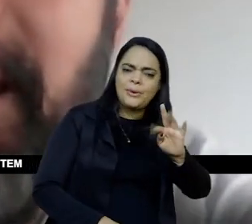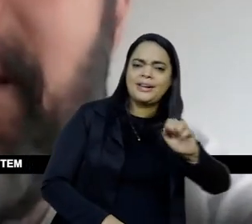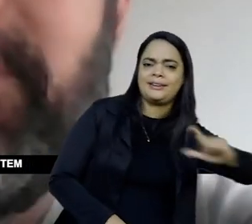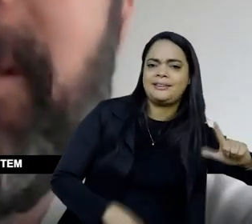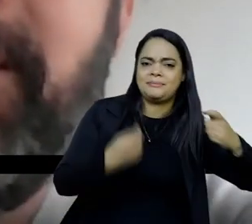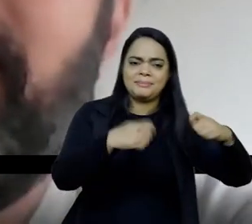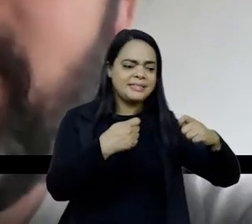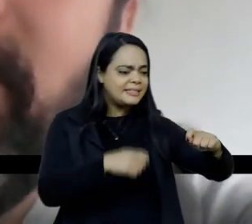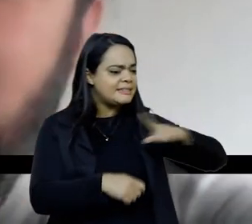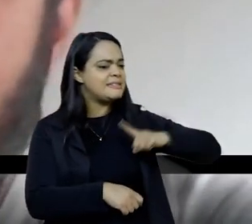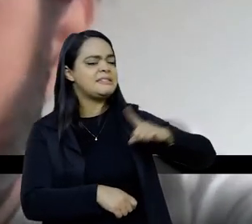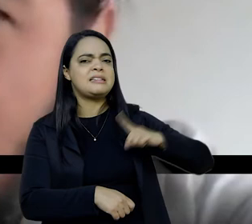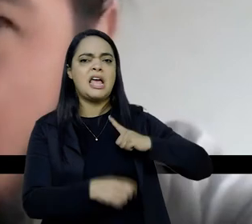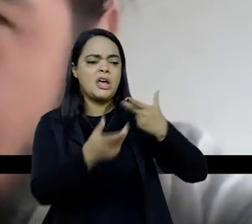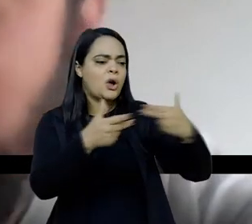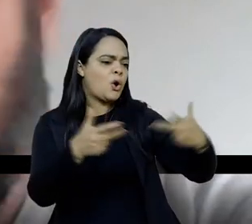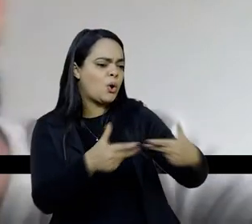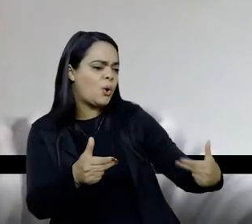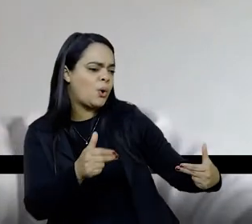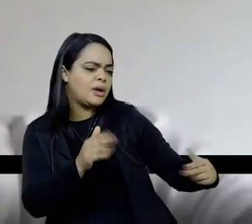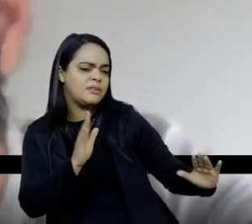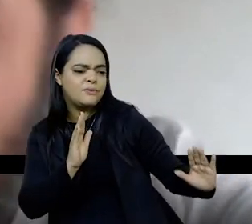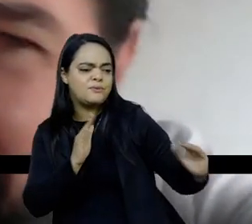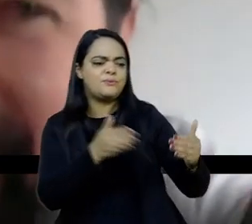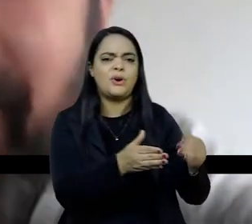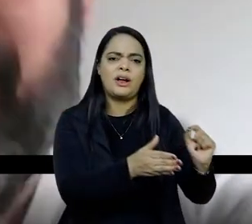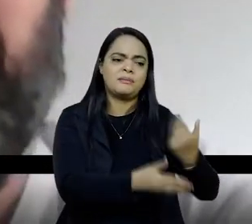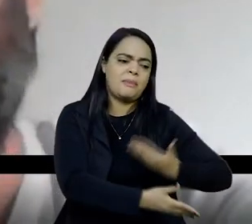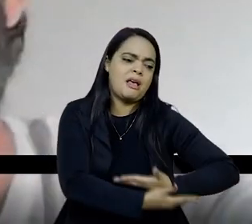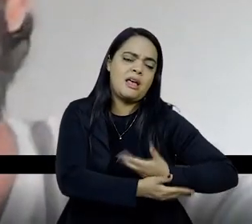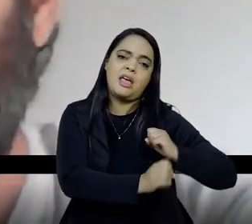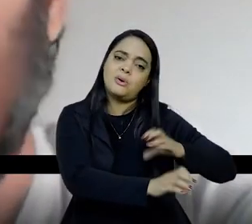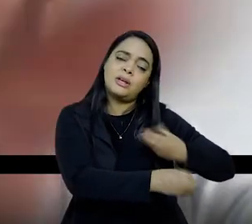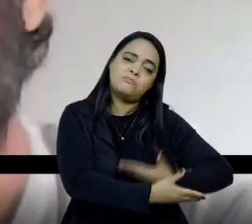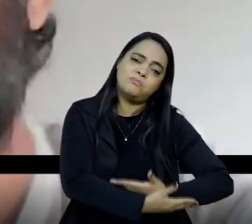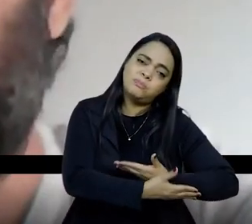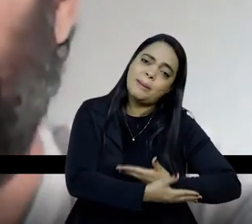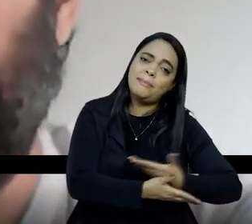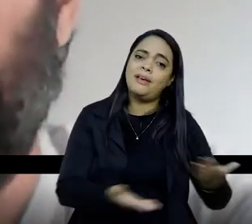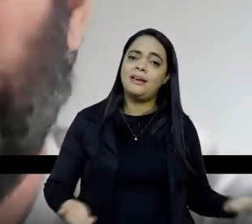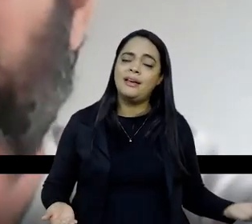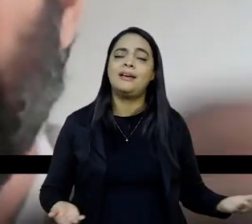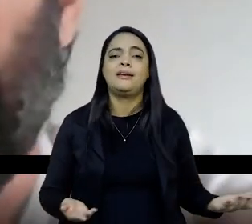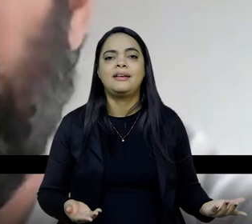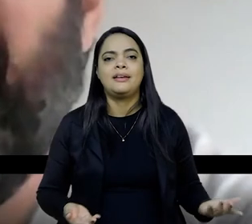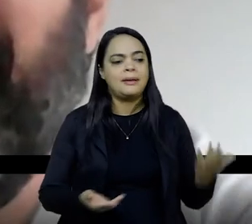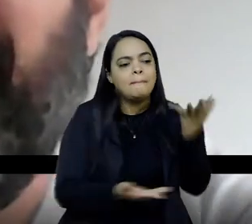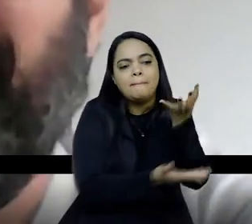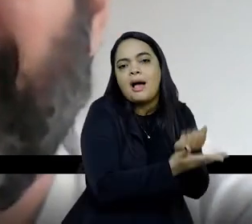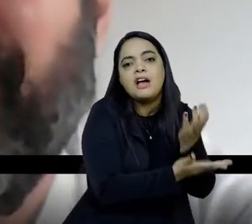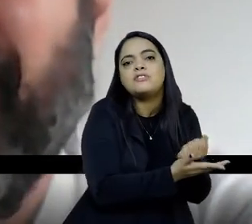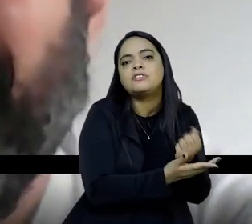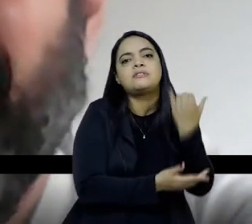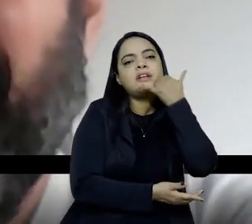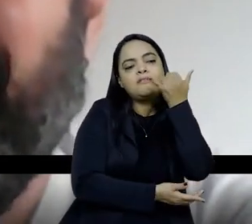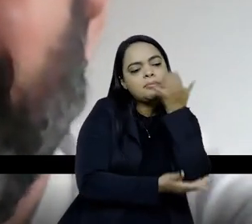desenho, tem que ter uma coisa que baixe no celular e vê como... Lembra do, do, do, coisa que eu te marquei lá